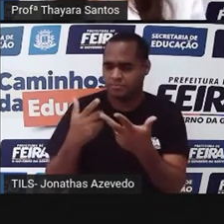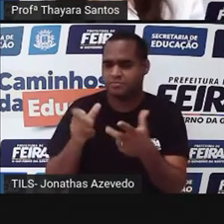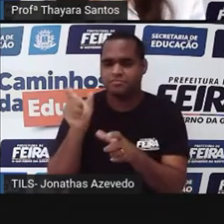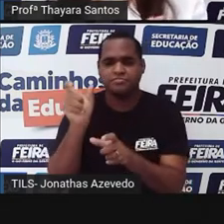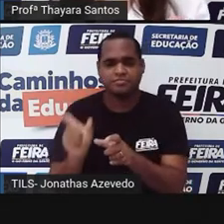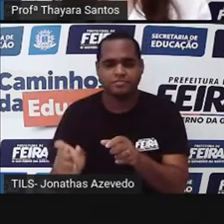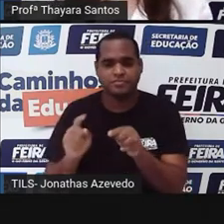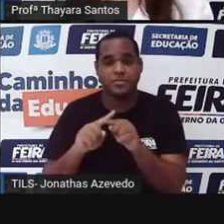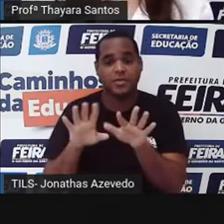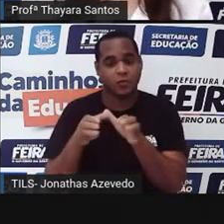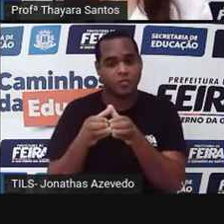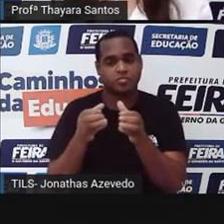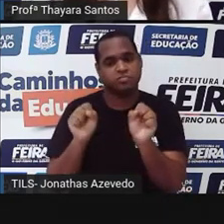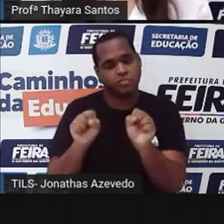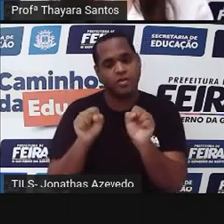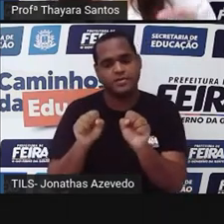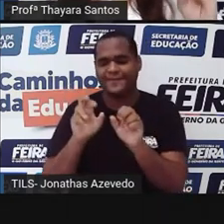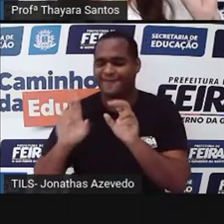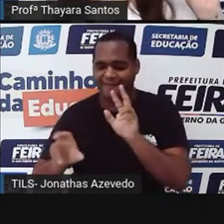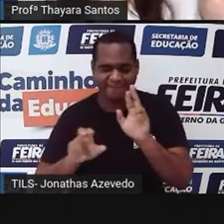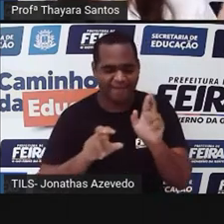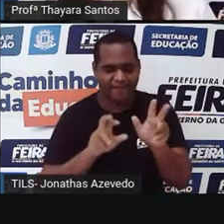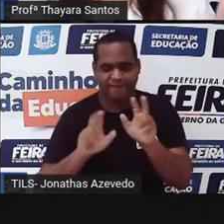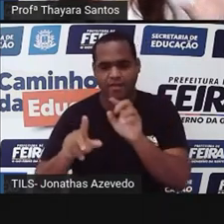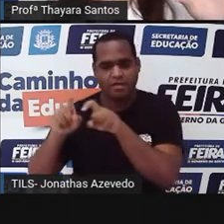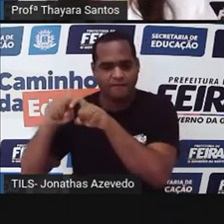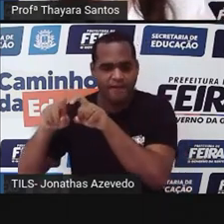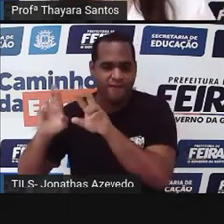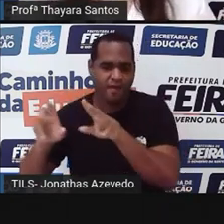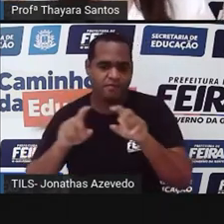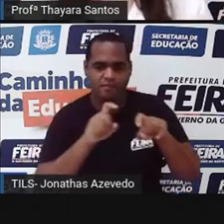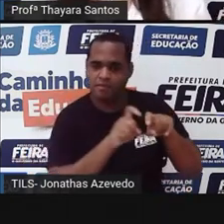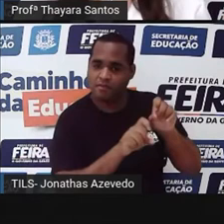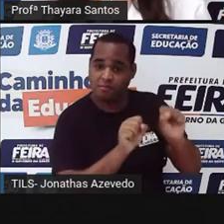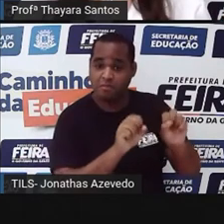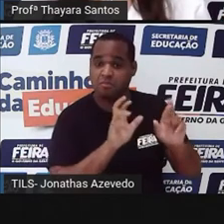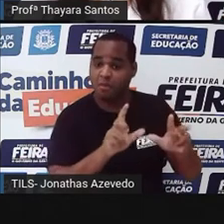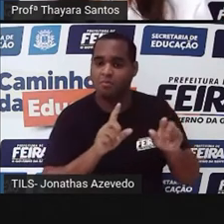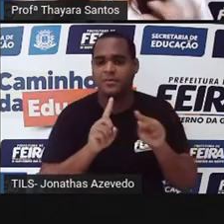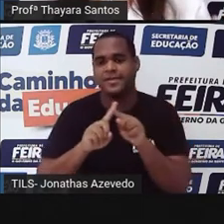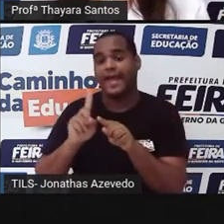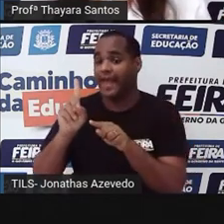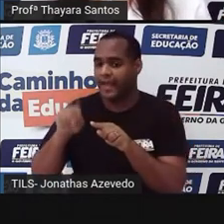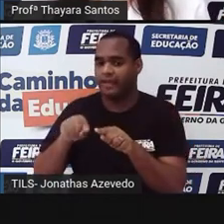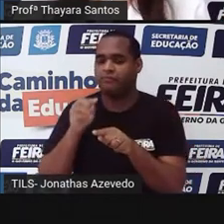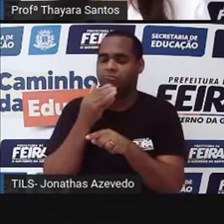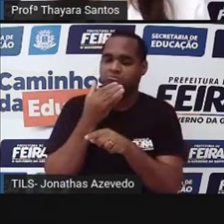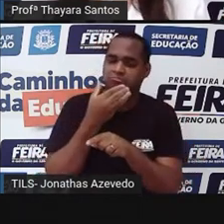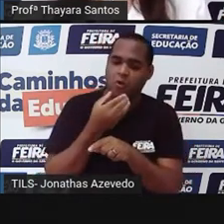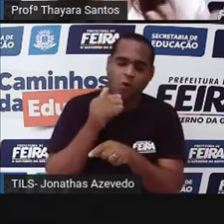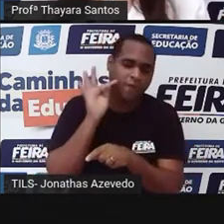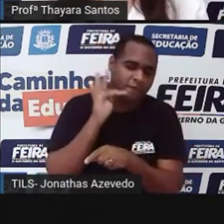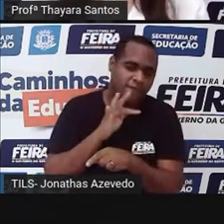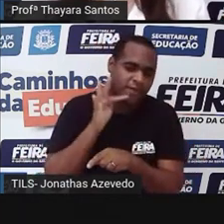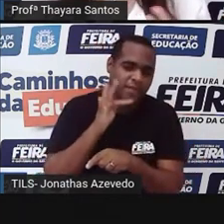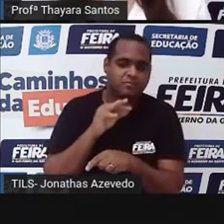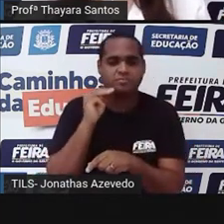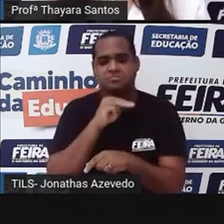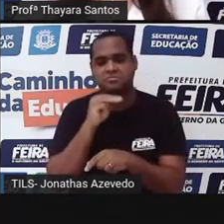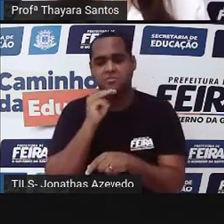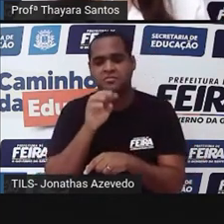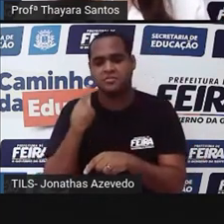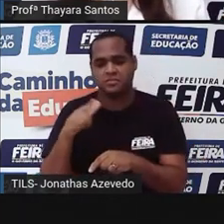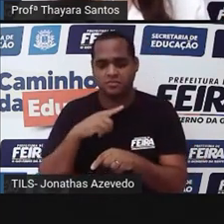eles podem apresentar o sexo separado. Ter um organismo que é só macho, outro que é só fêmea. Ou eles podem ser hermafroditas,